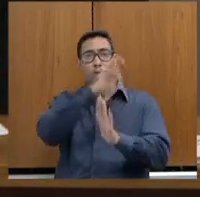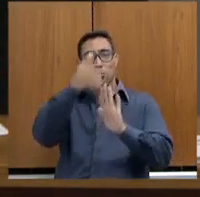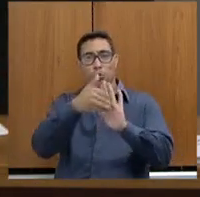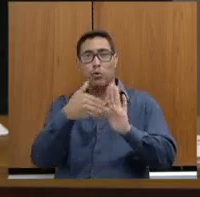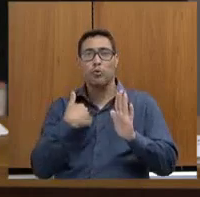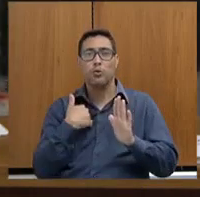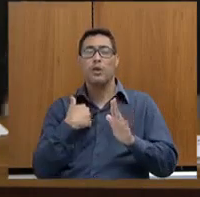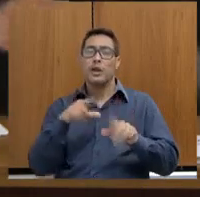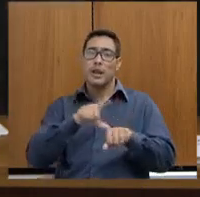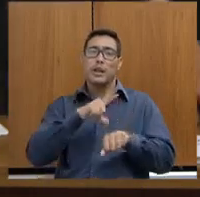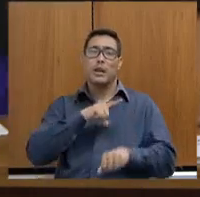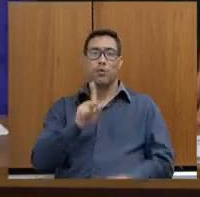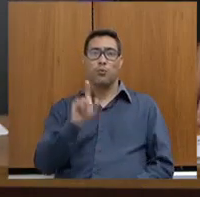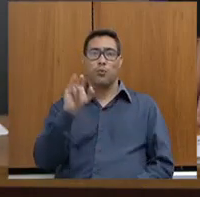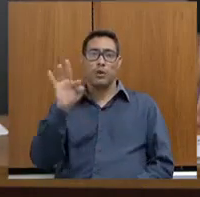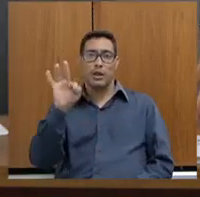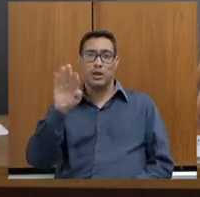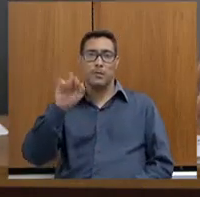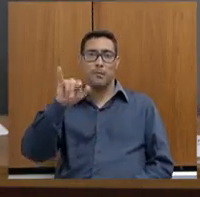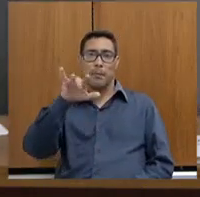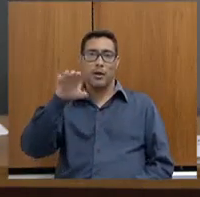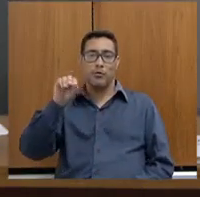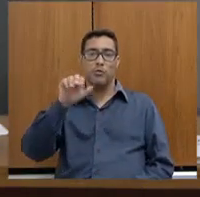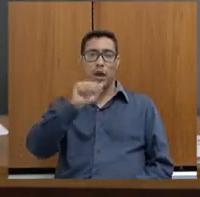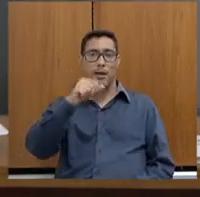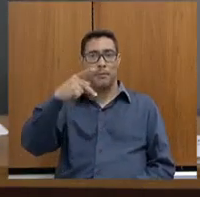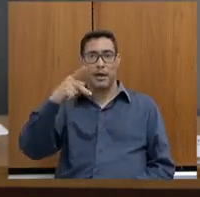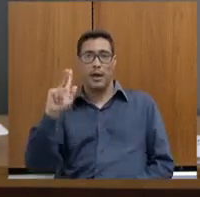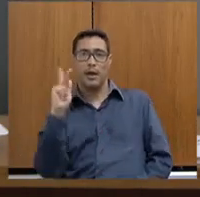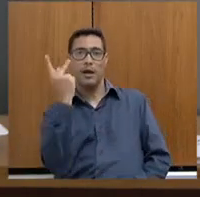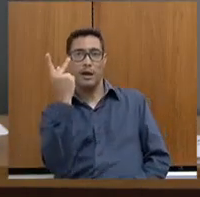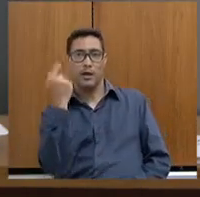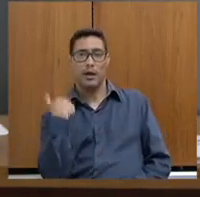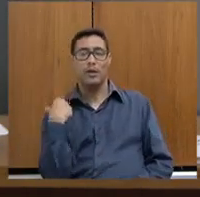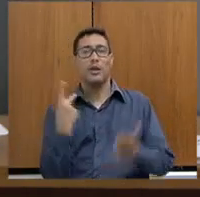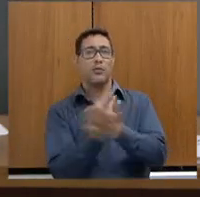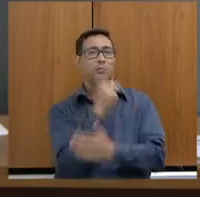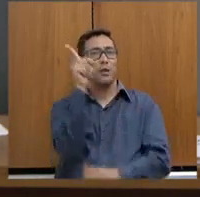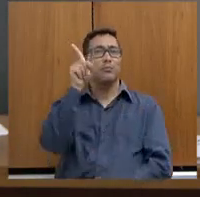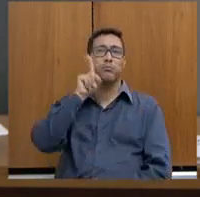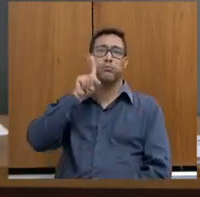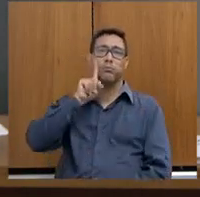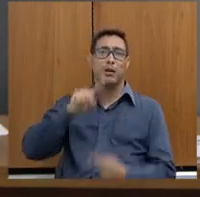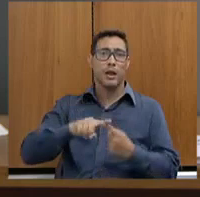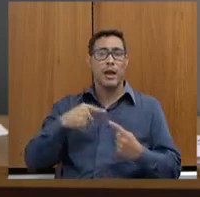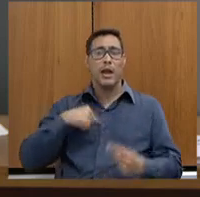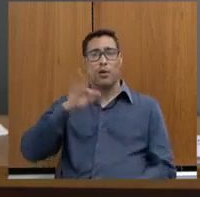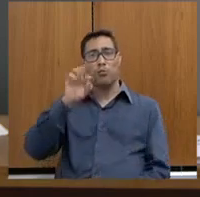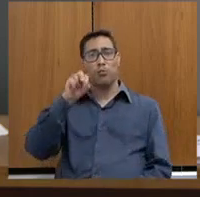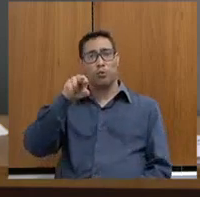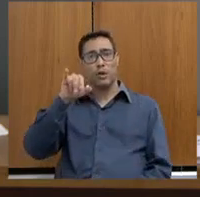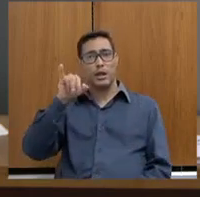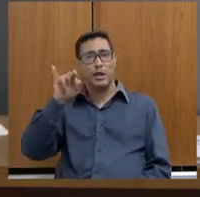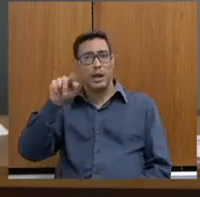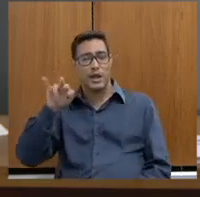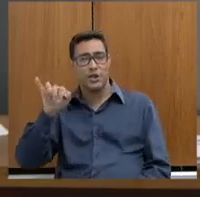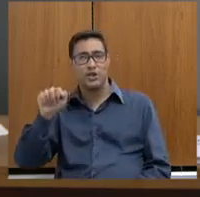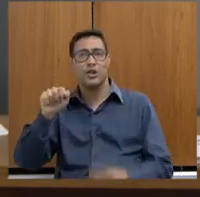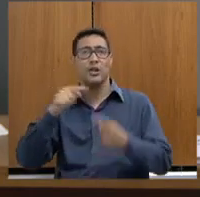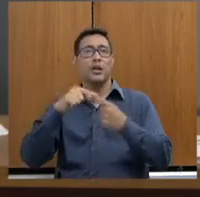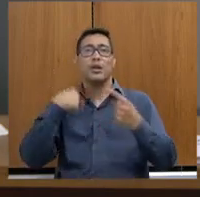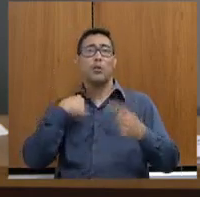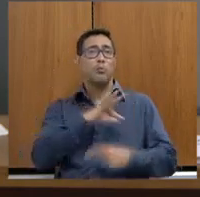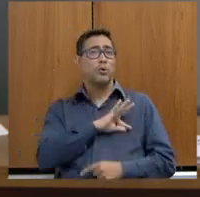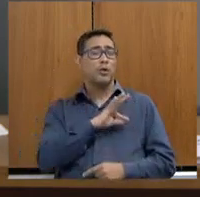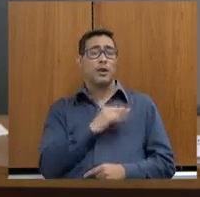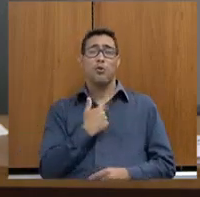a ter pelo menos um kit básico de APH. O que acontece nos Estados Unidos, é muito simples, um tourniquete. É inadmissível você ter um policial, por